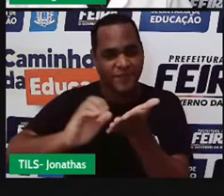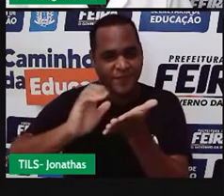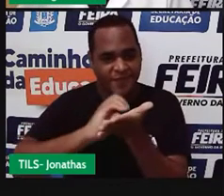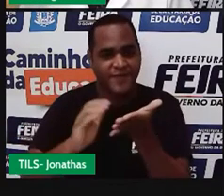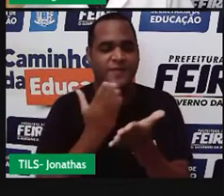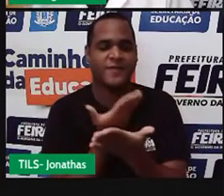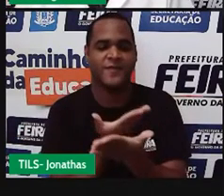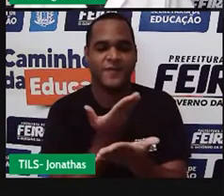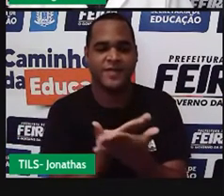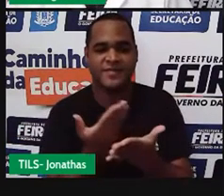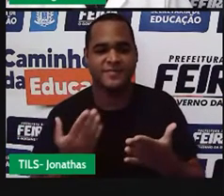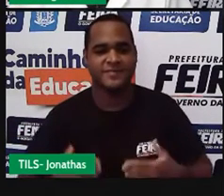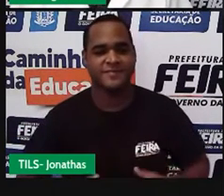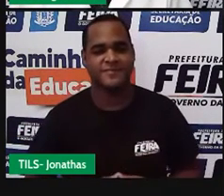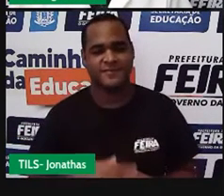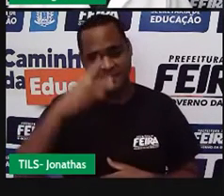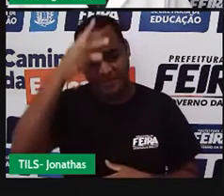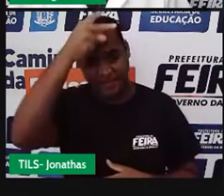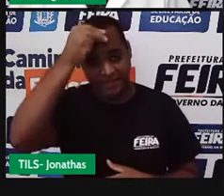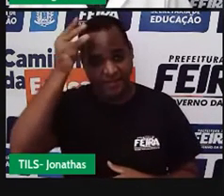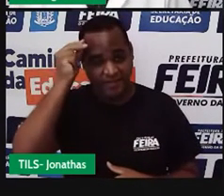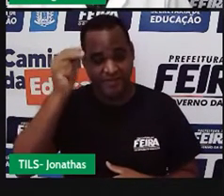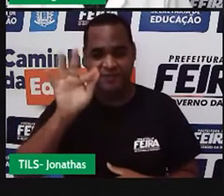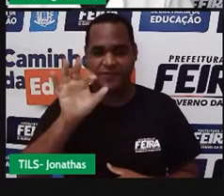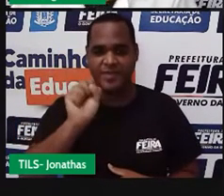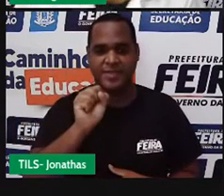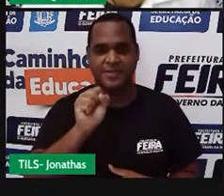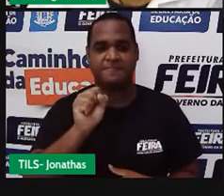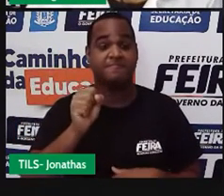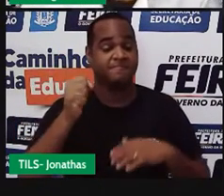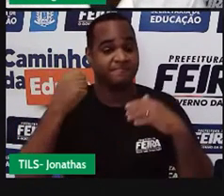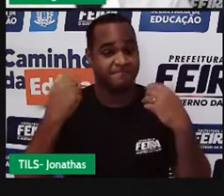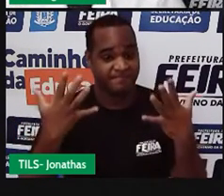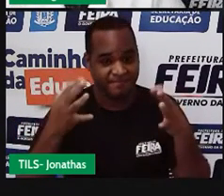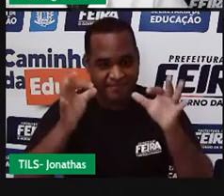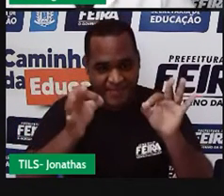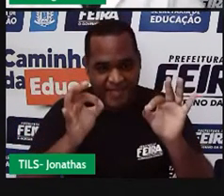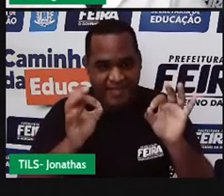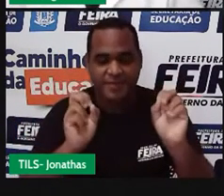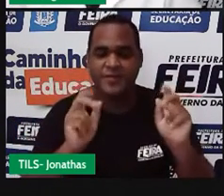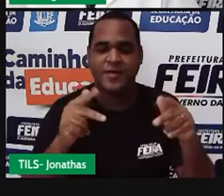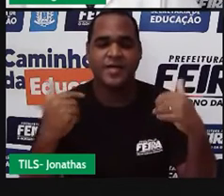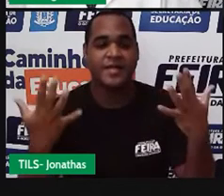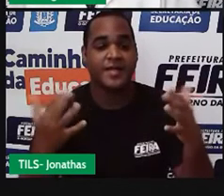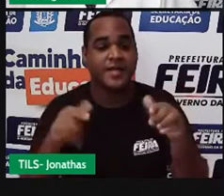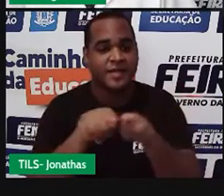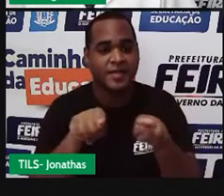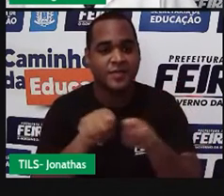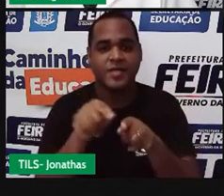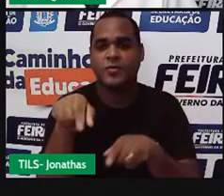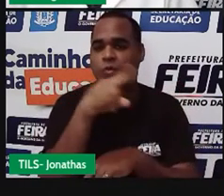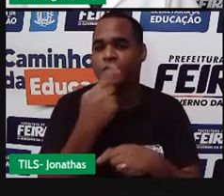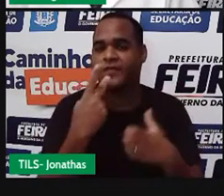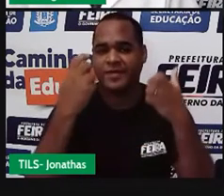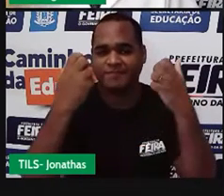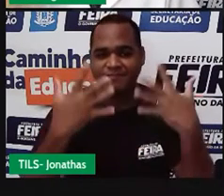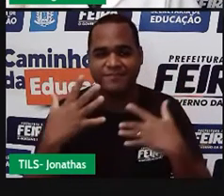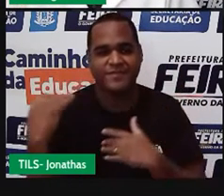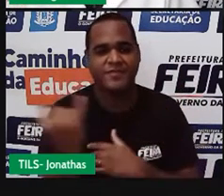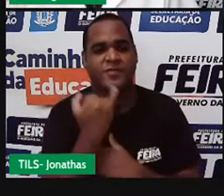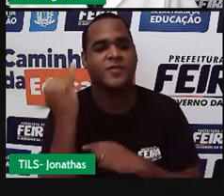Educação do nosso querido município de Feira de Santana, certo? E também, como sempre, importante,